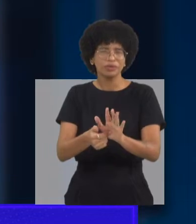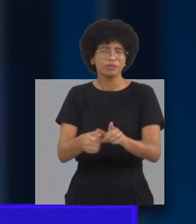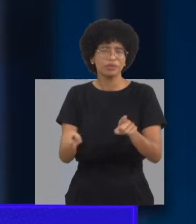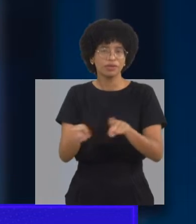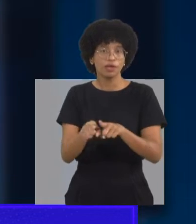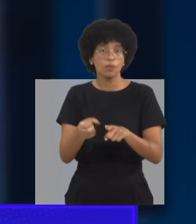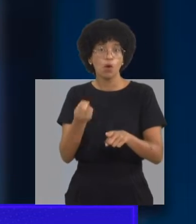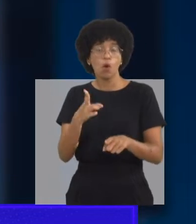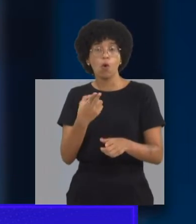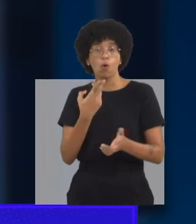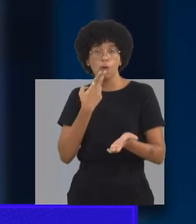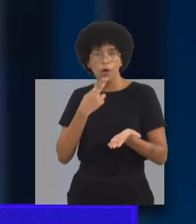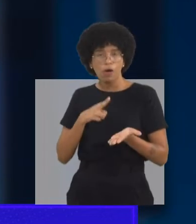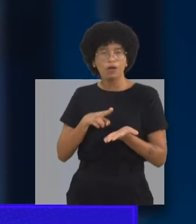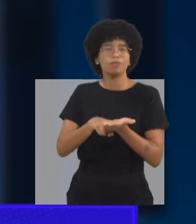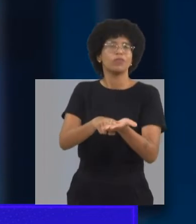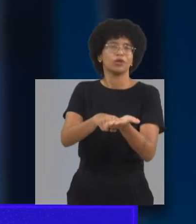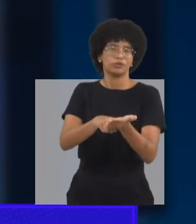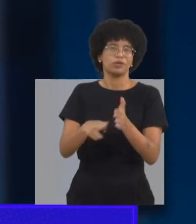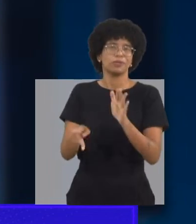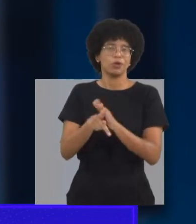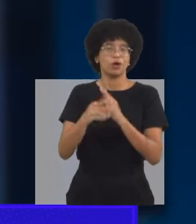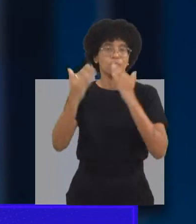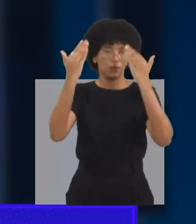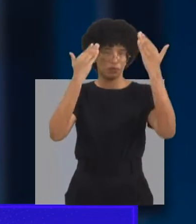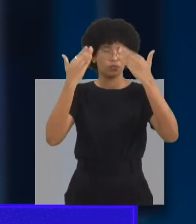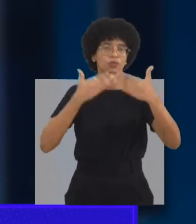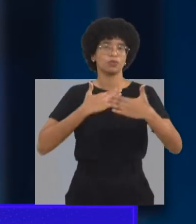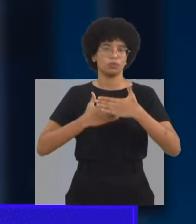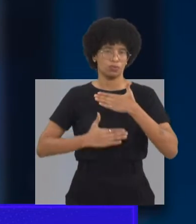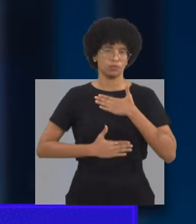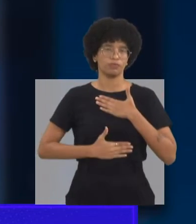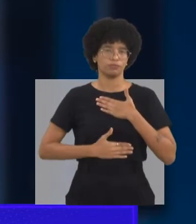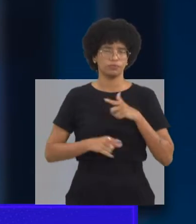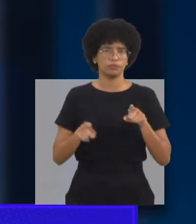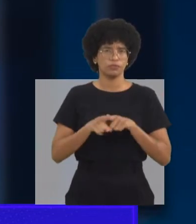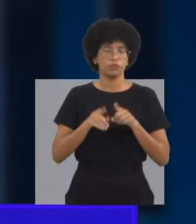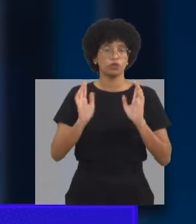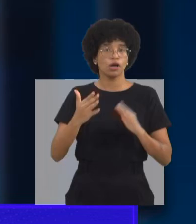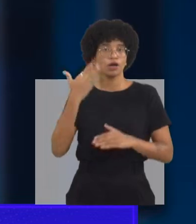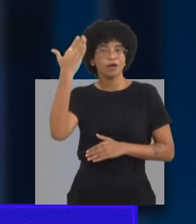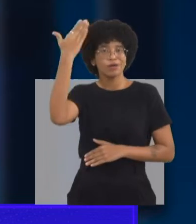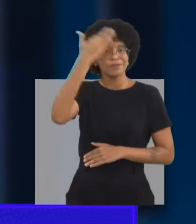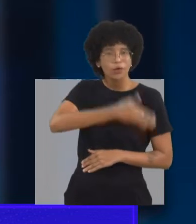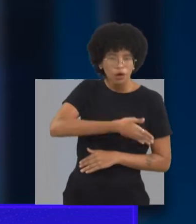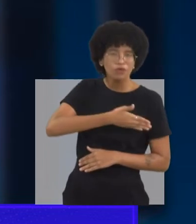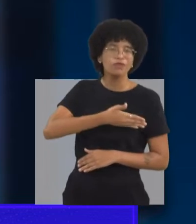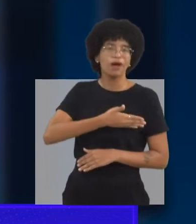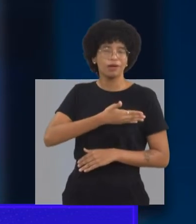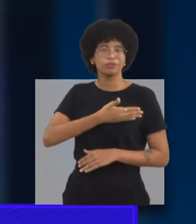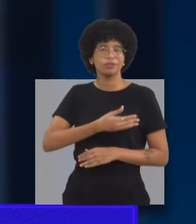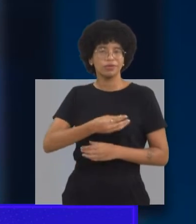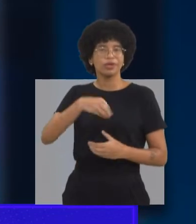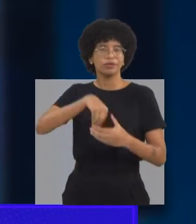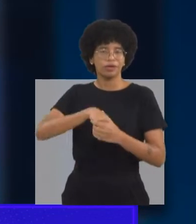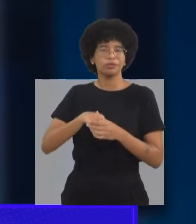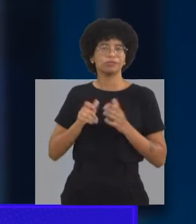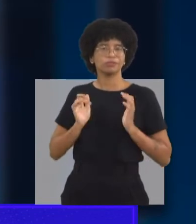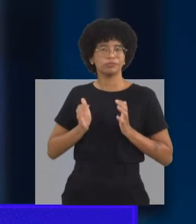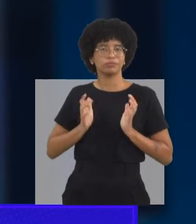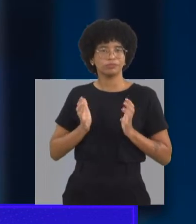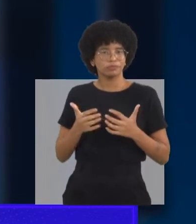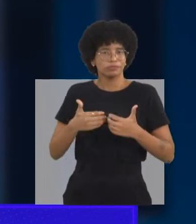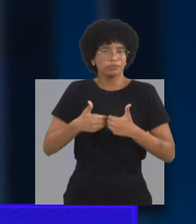Todos os dias nós temos pesquisas de vaga, pesquisas de preço, no sentido de que mais crianças